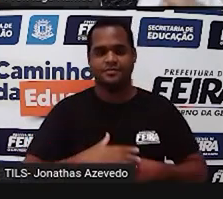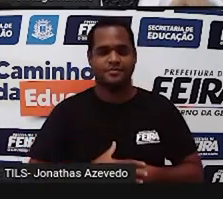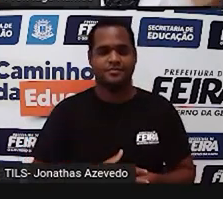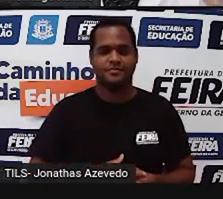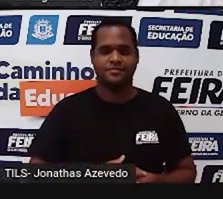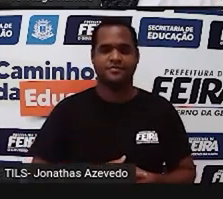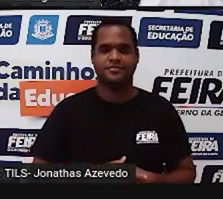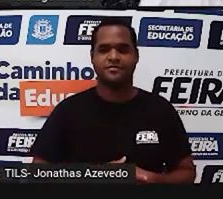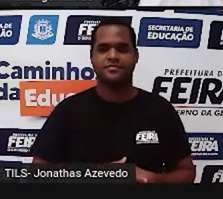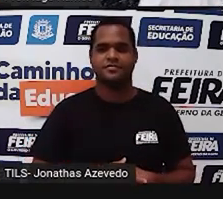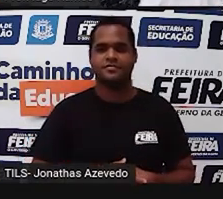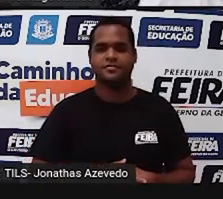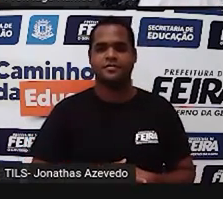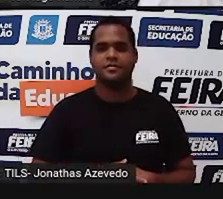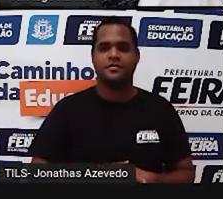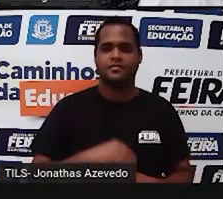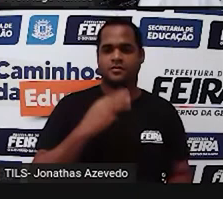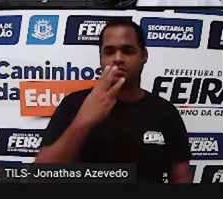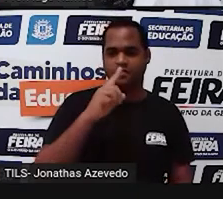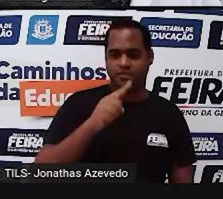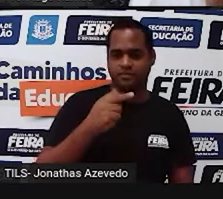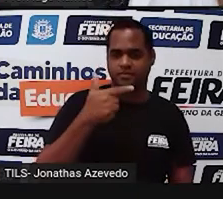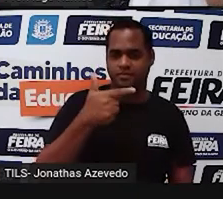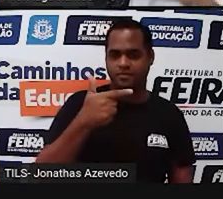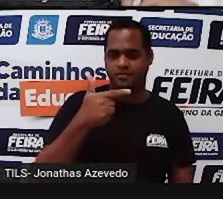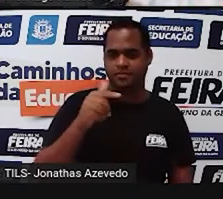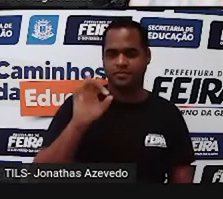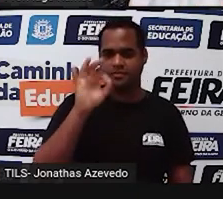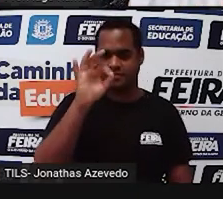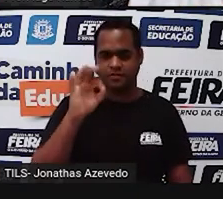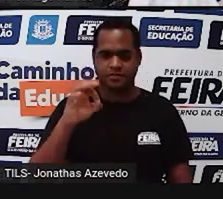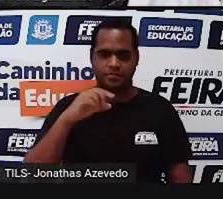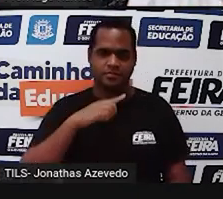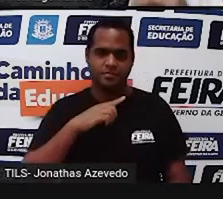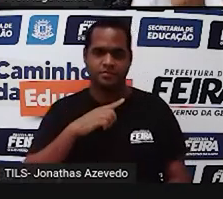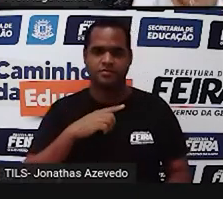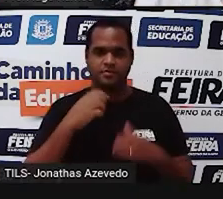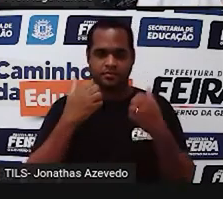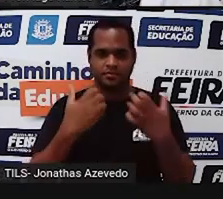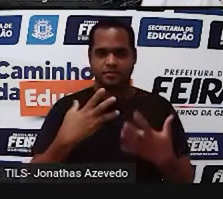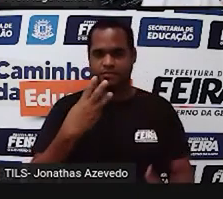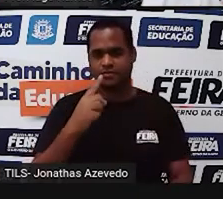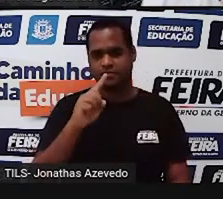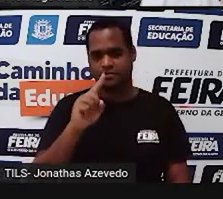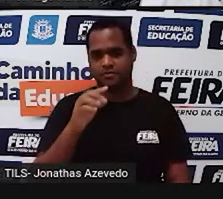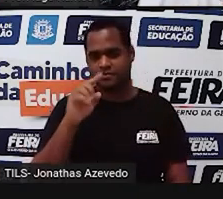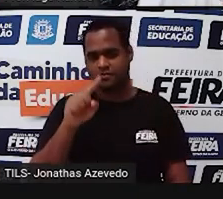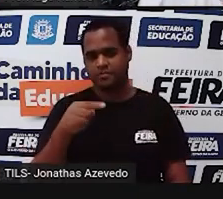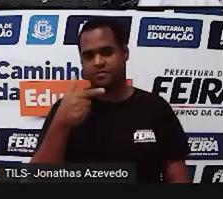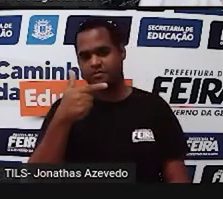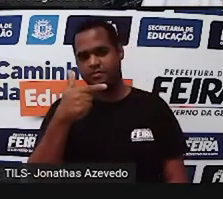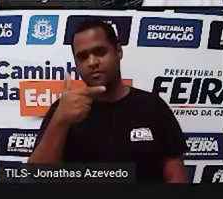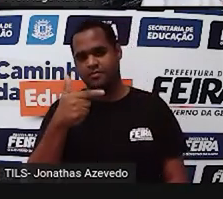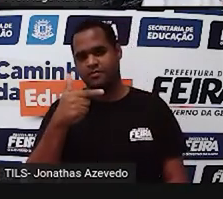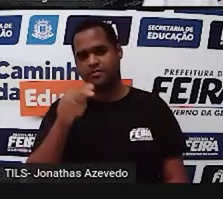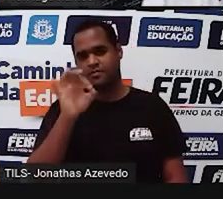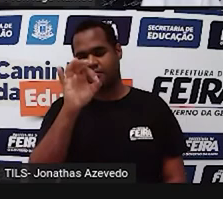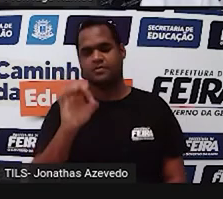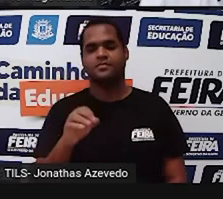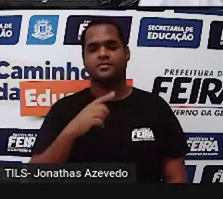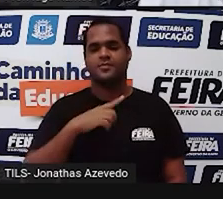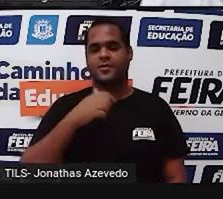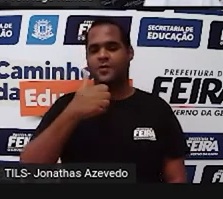O que é 3,2%? É 3,2 dividido por 100. Isso foi feito ali na